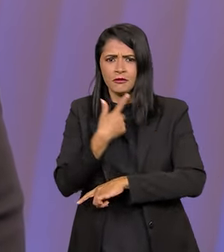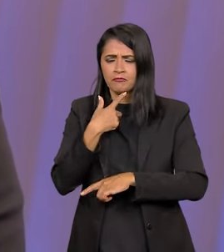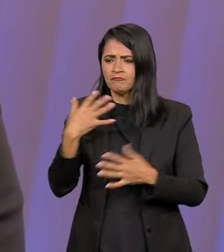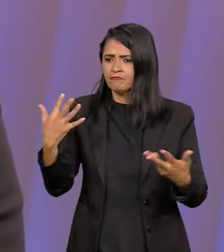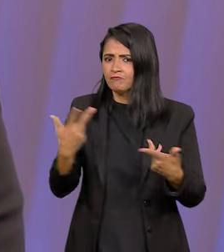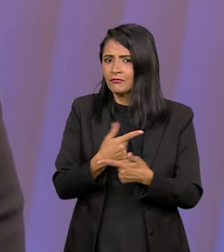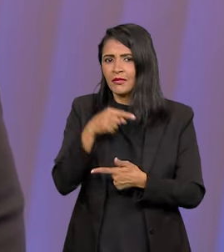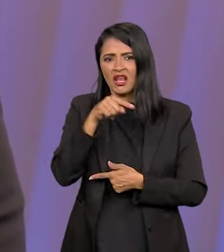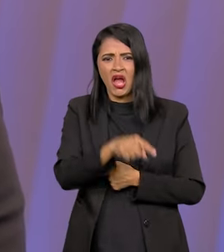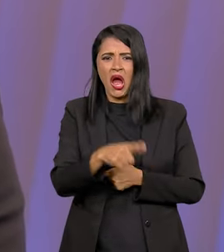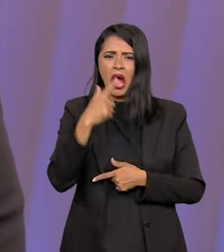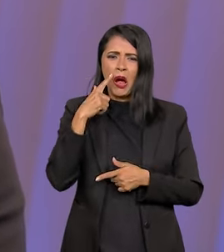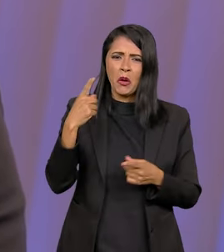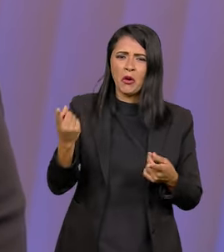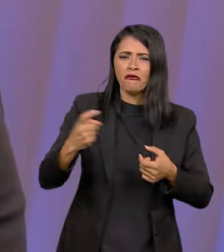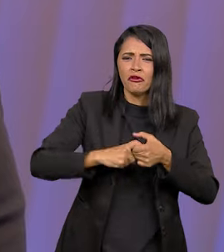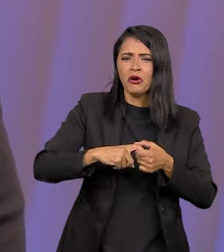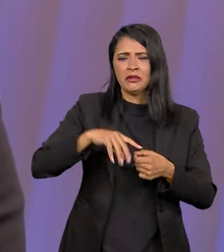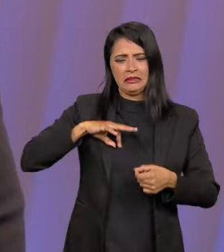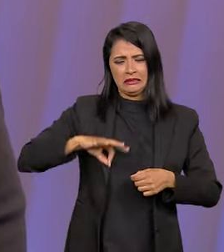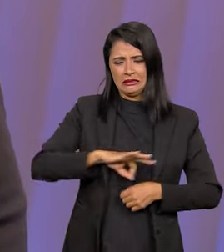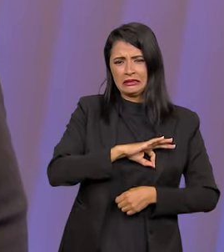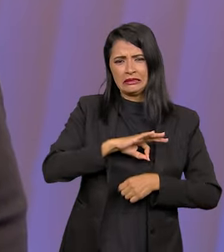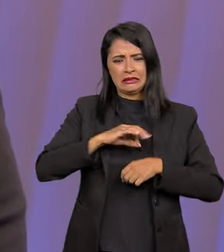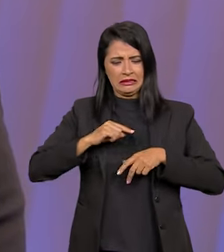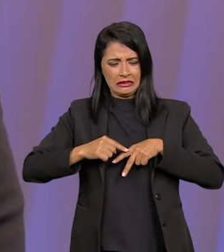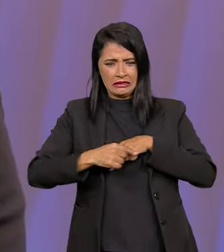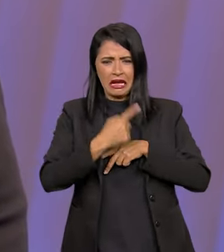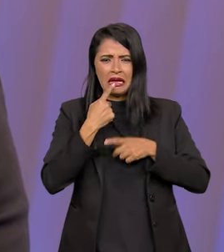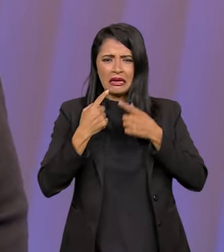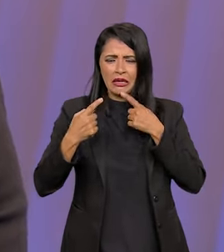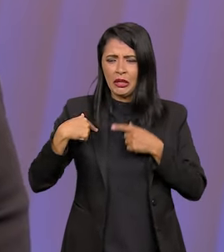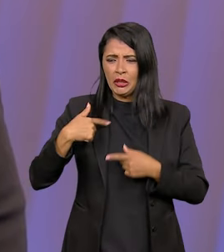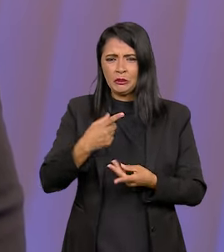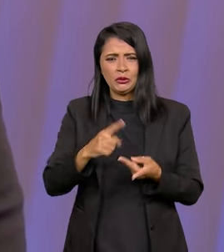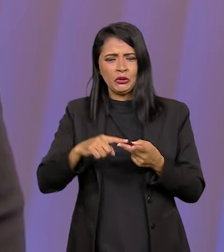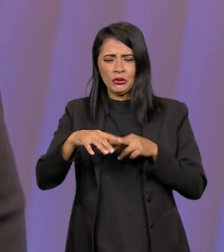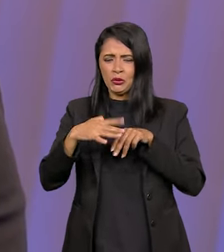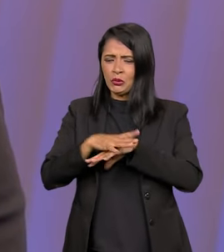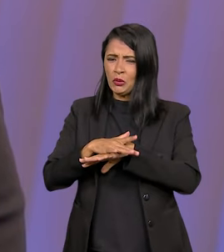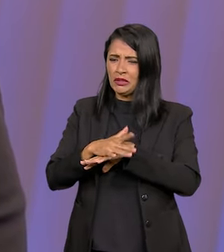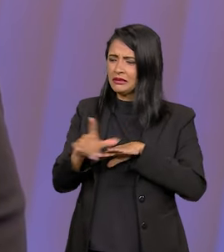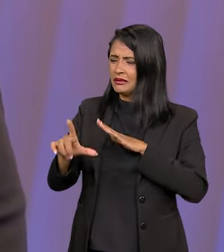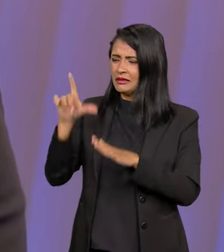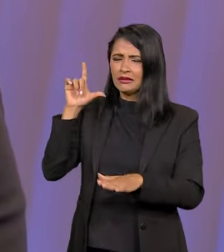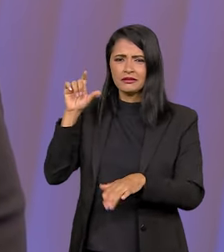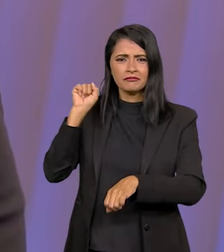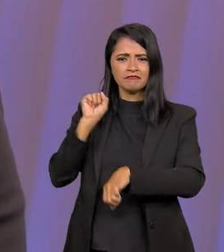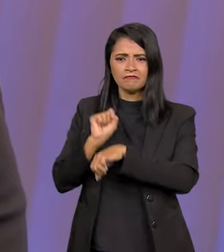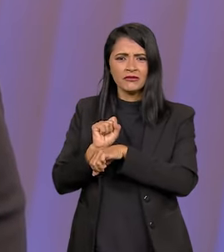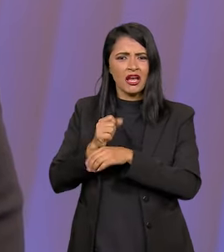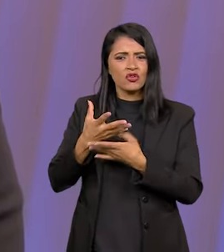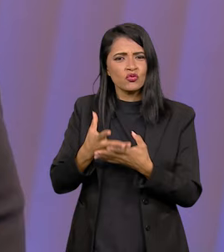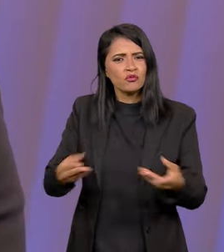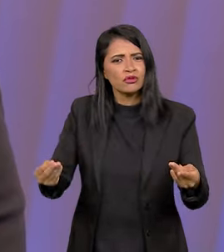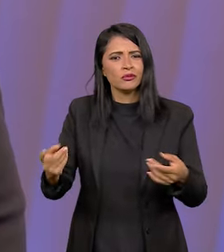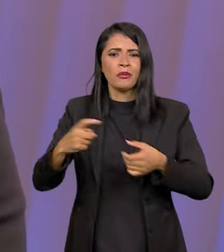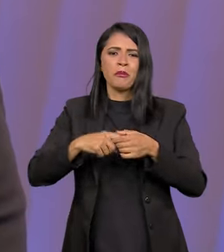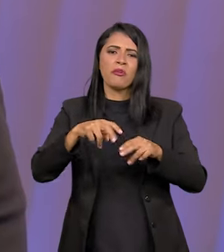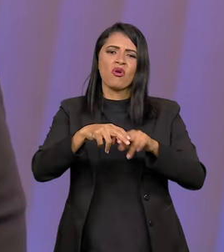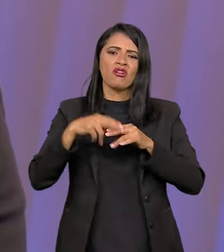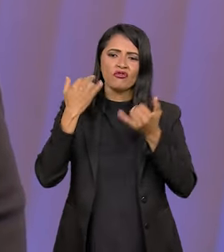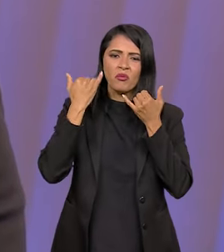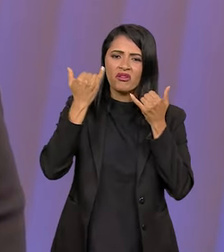em vacina. Hoje a gente tem vota de sarampo, vota de doenças que tinham sido erradicadas por conta da